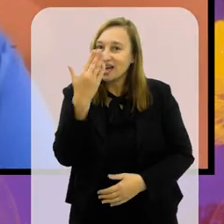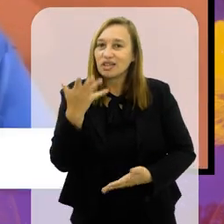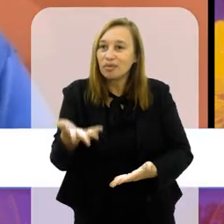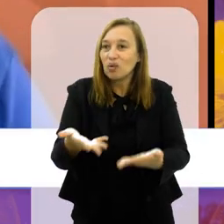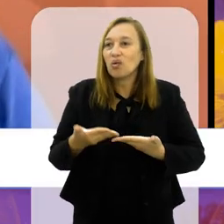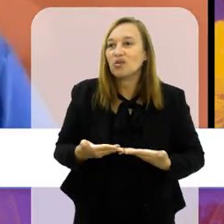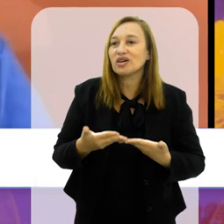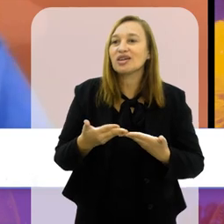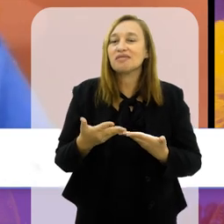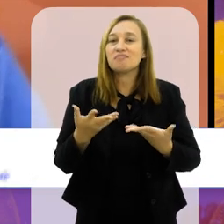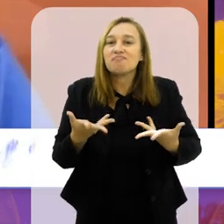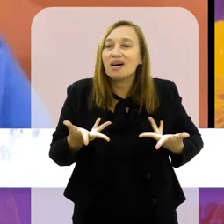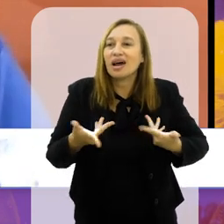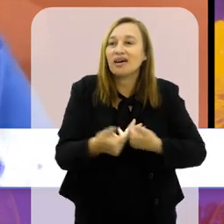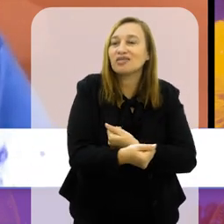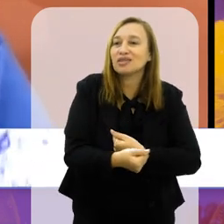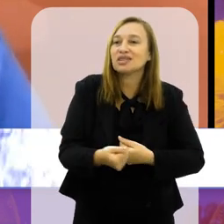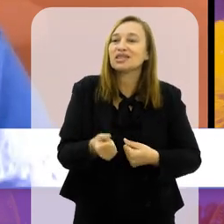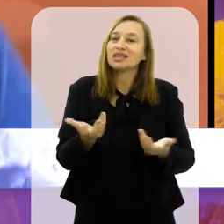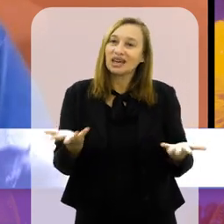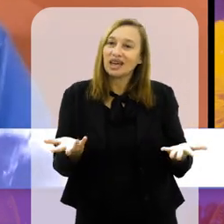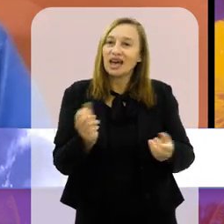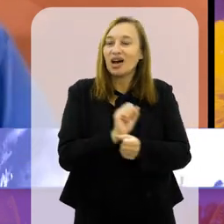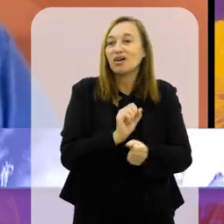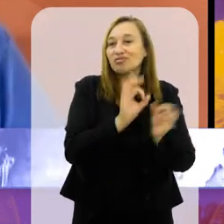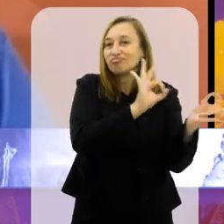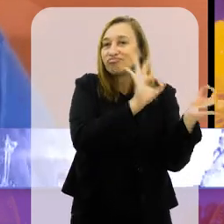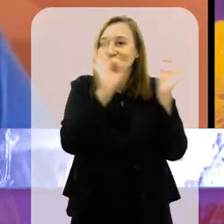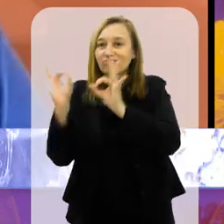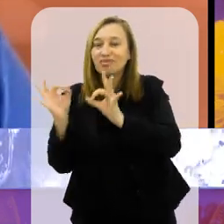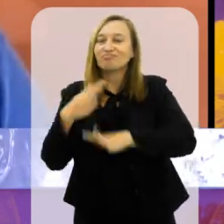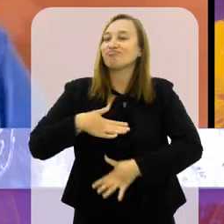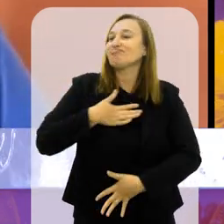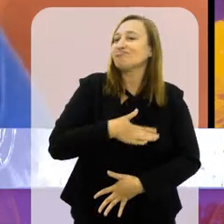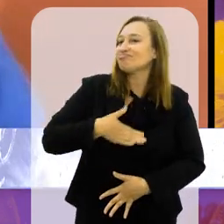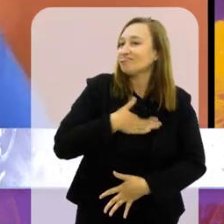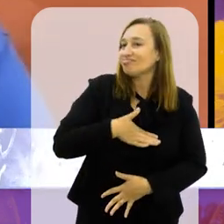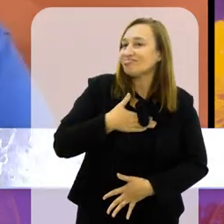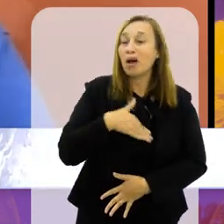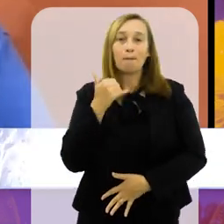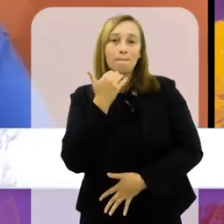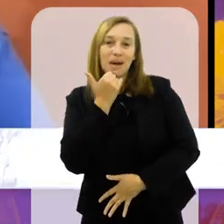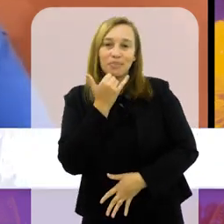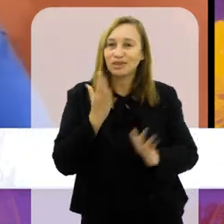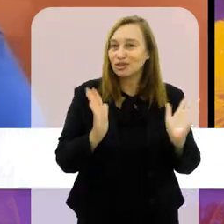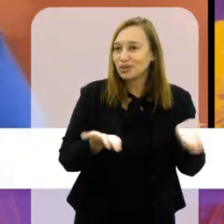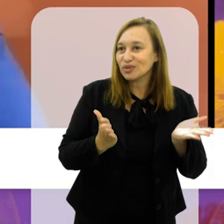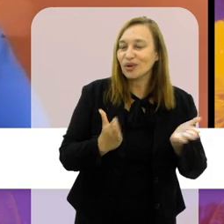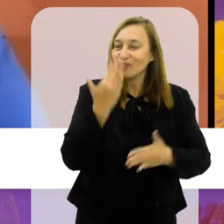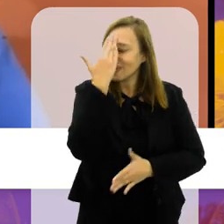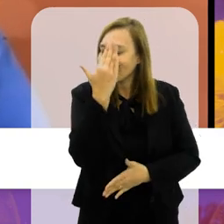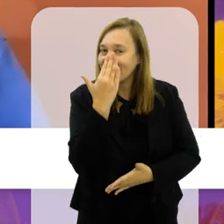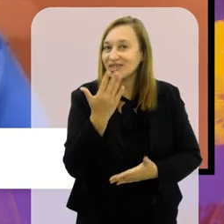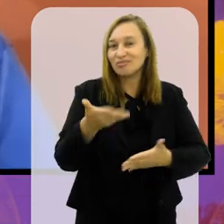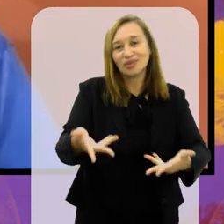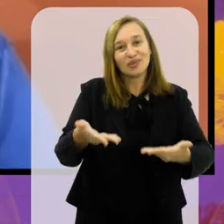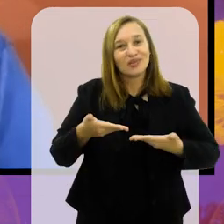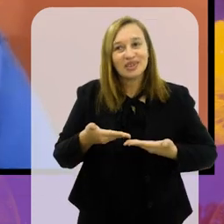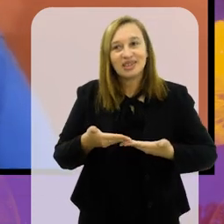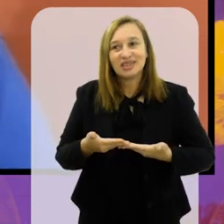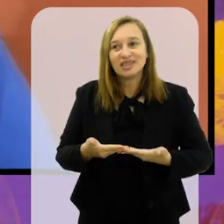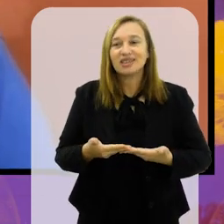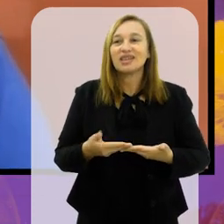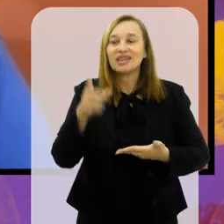Obrigado pelo convite. Esse papo é uma delícia. E espero que os nossos telespectadores tenham gostado